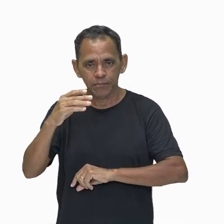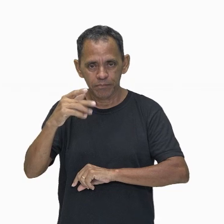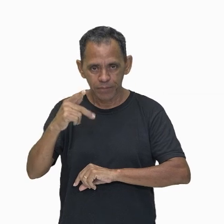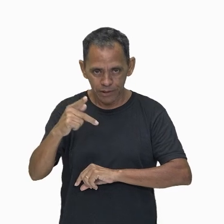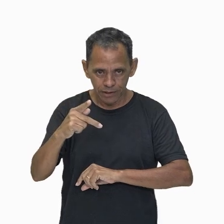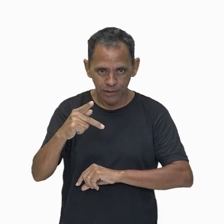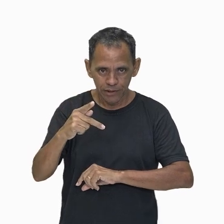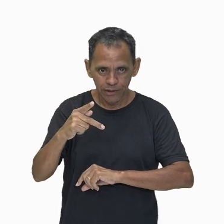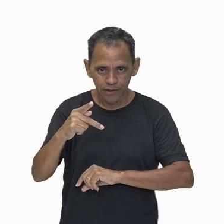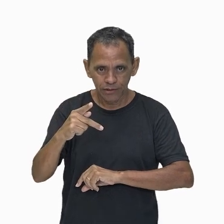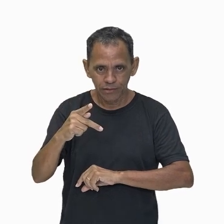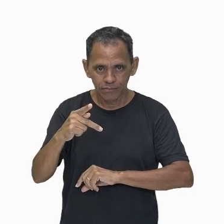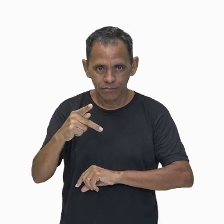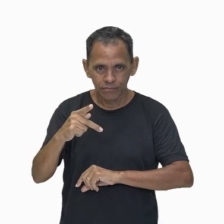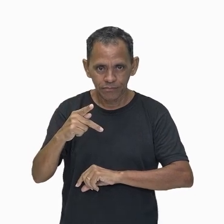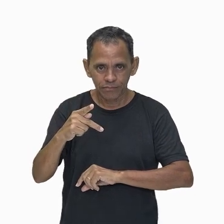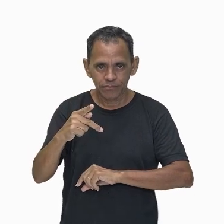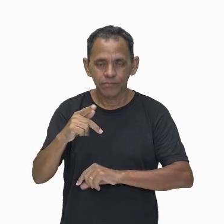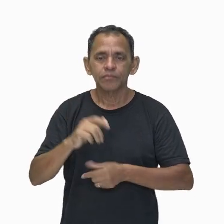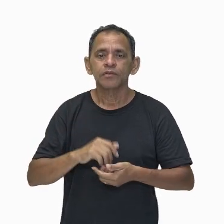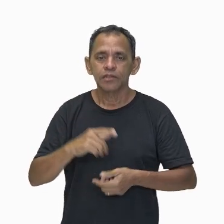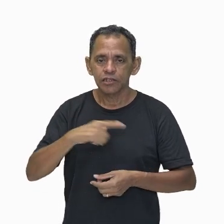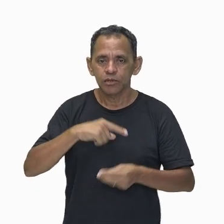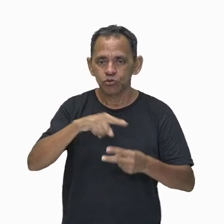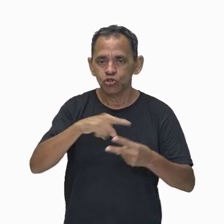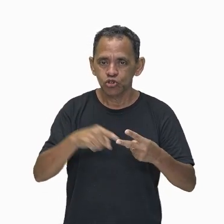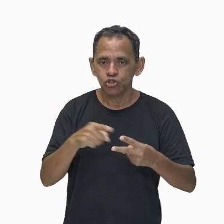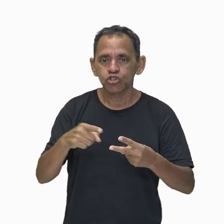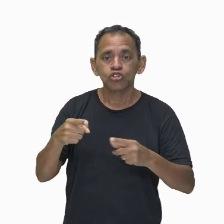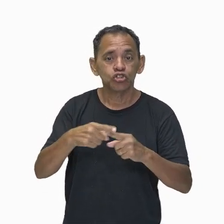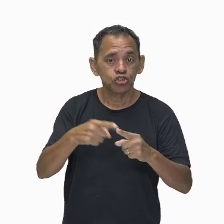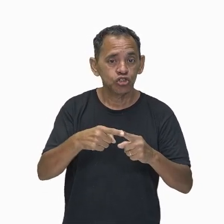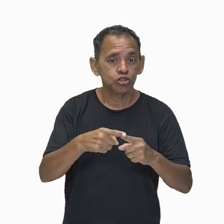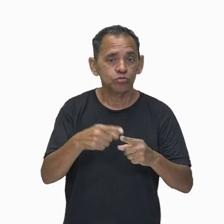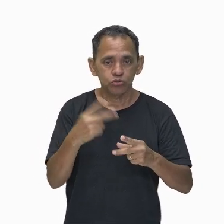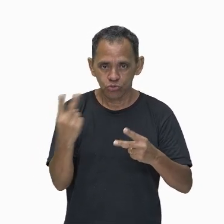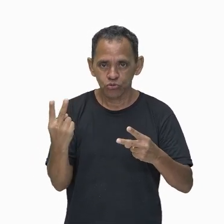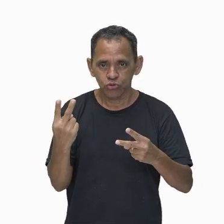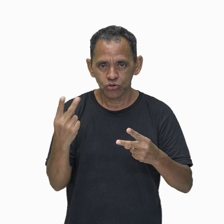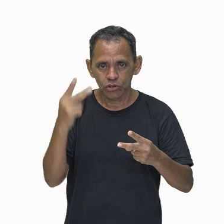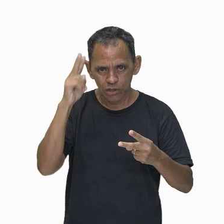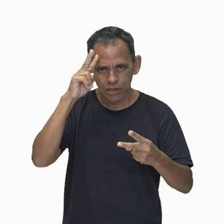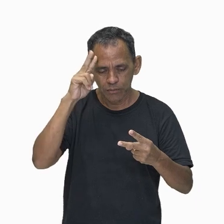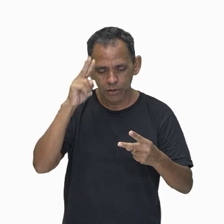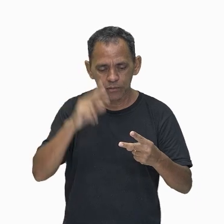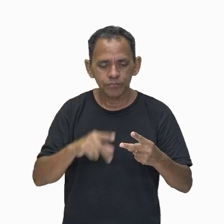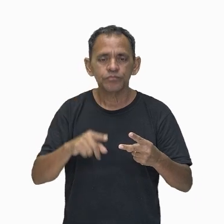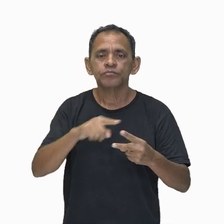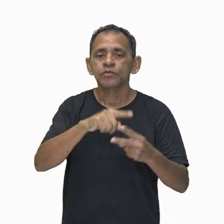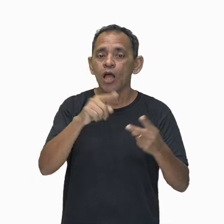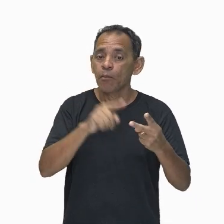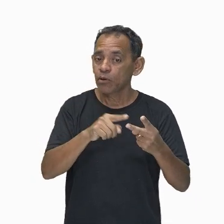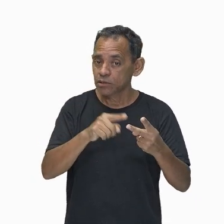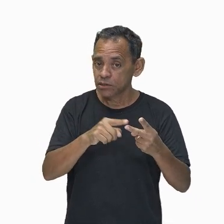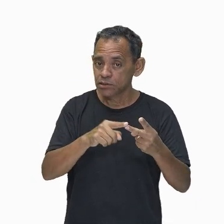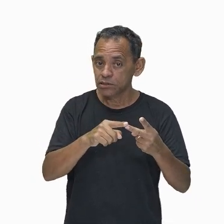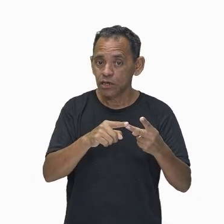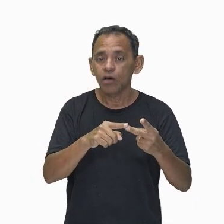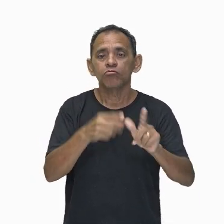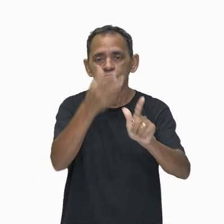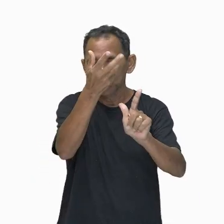vocês que nós temos dois tipos de energia potencial, né? Potencial elástica e potencial